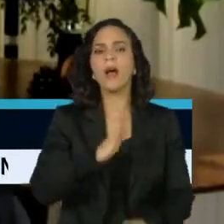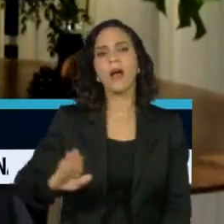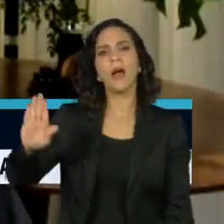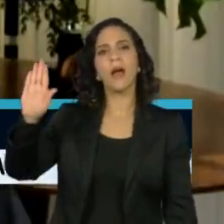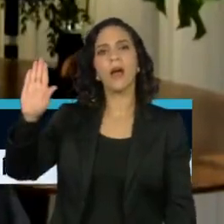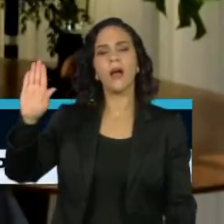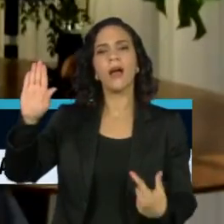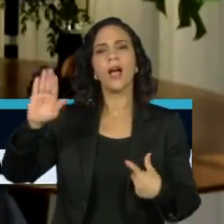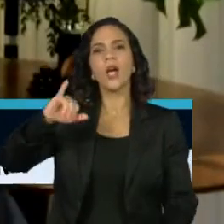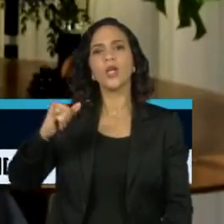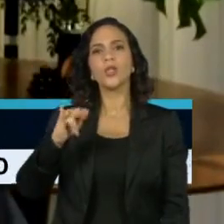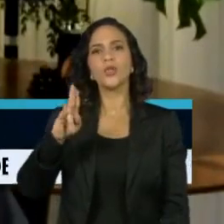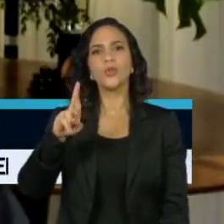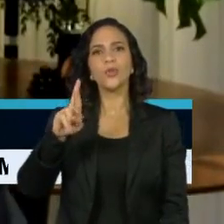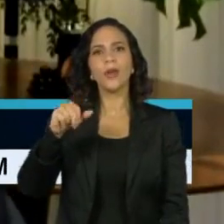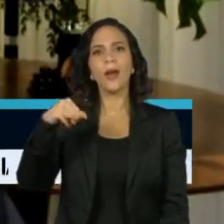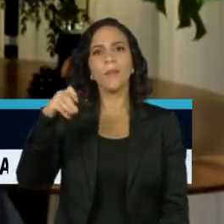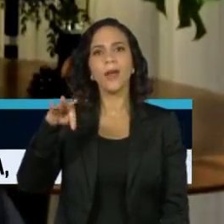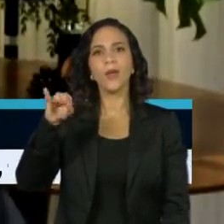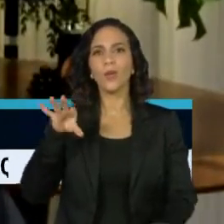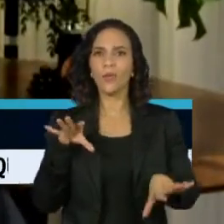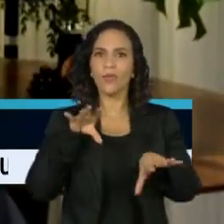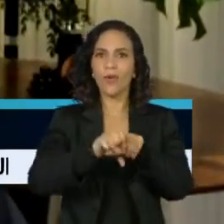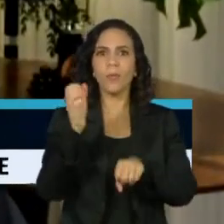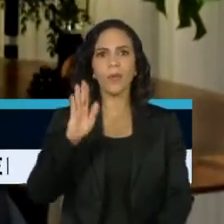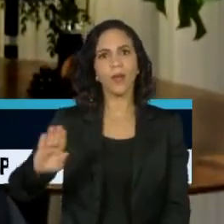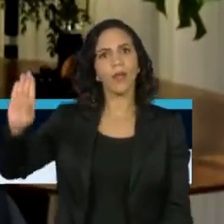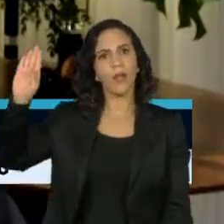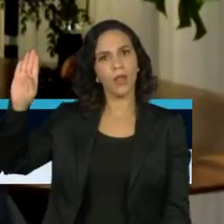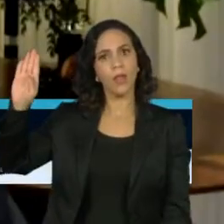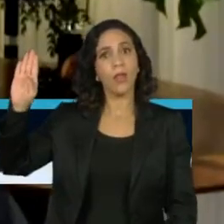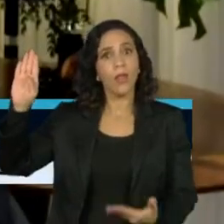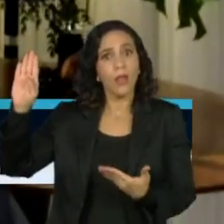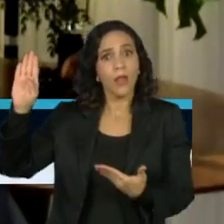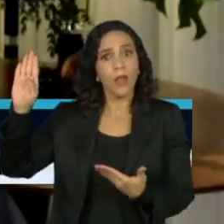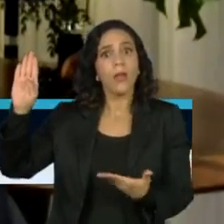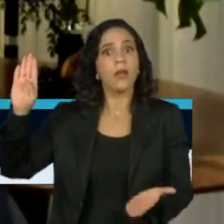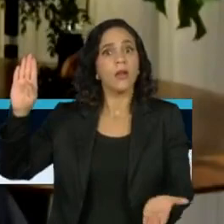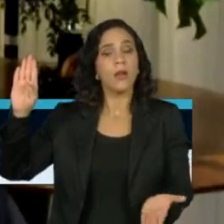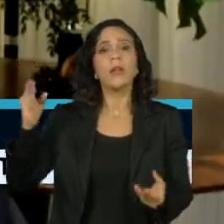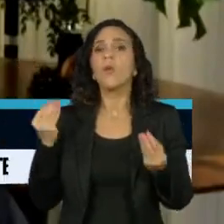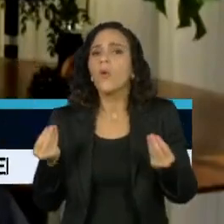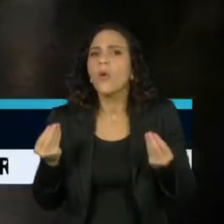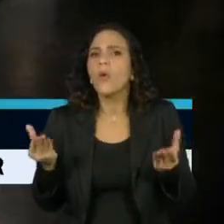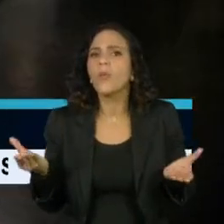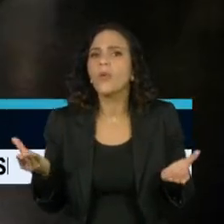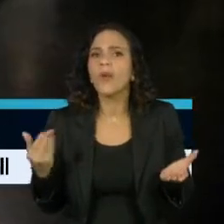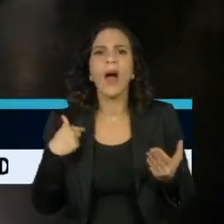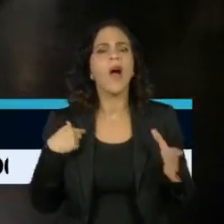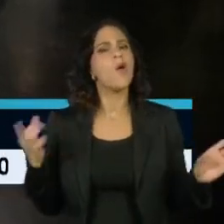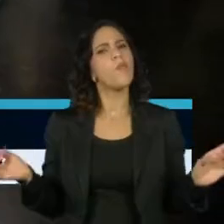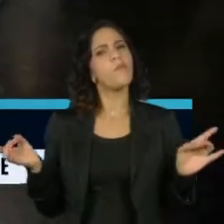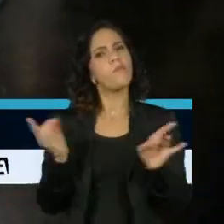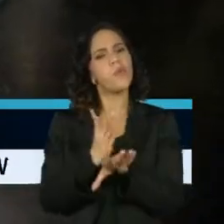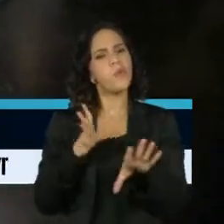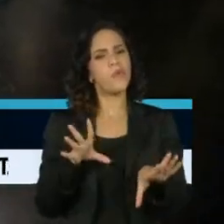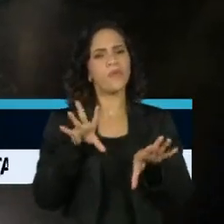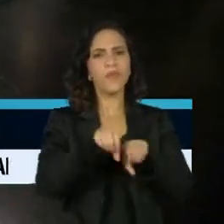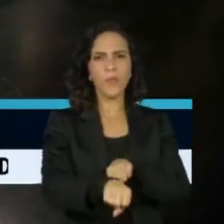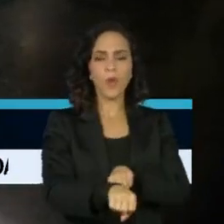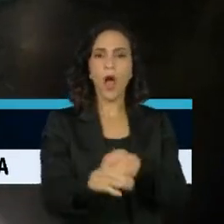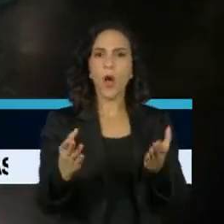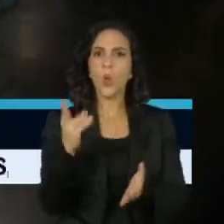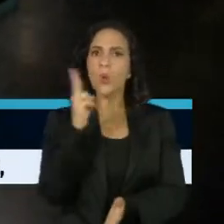dentro da medicina. Portanto, esta forma de sair de lado em relação a algo que tem